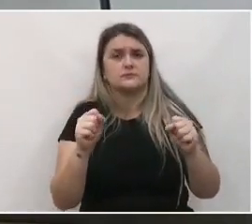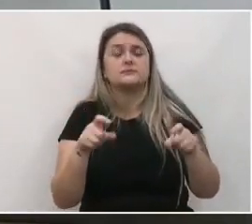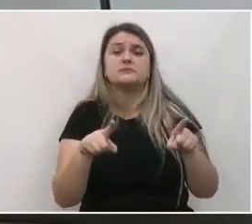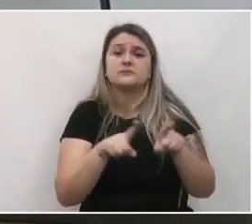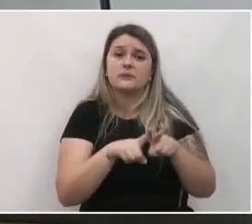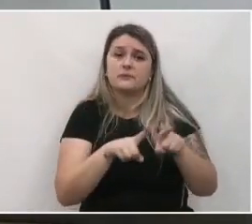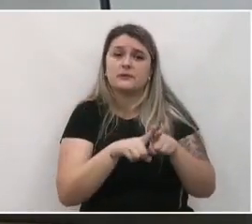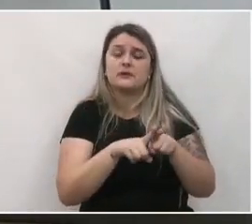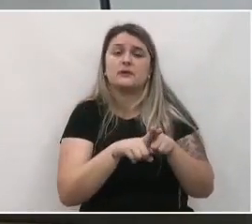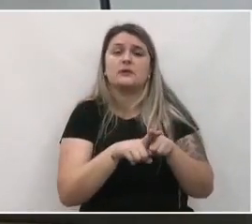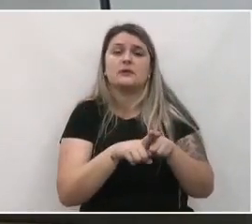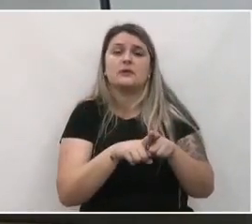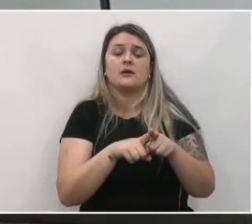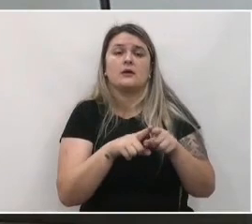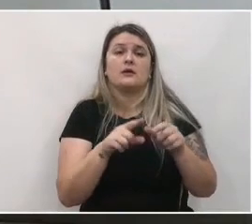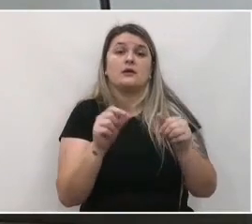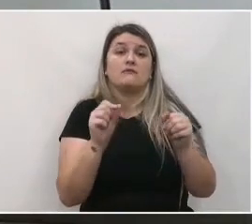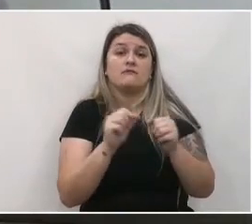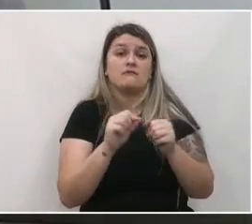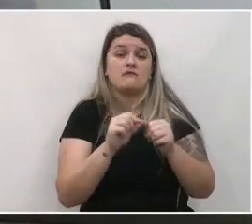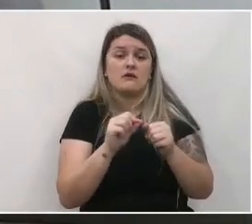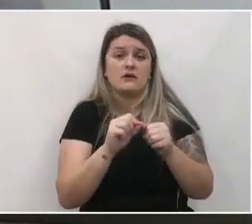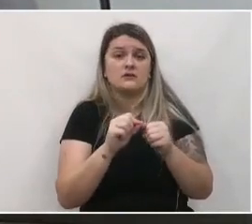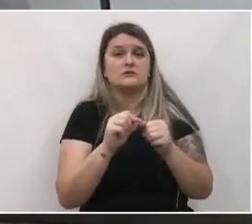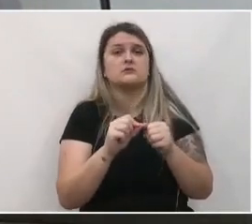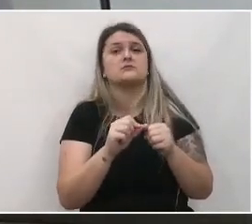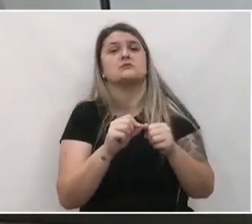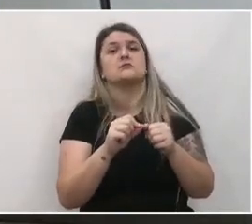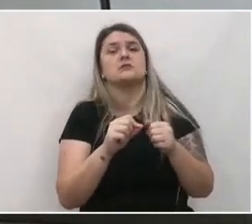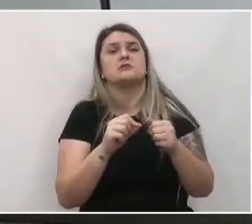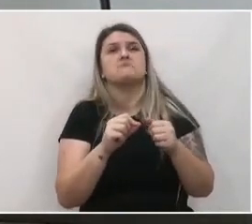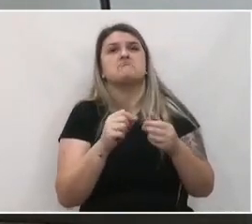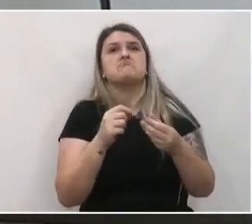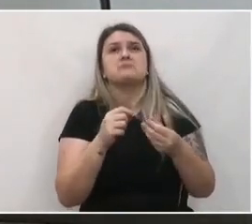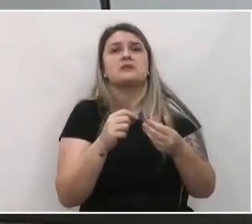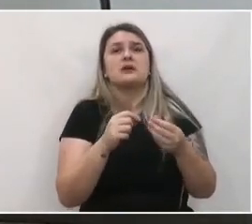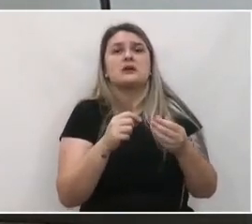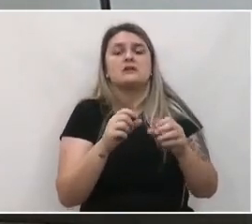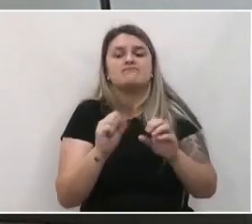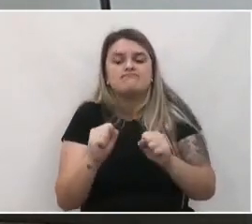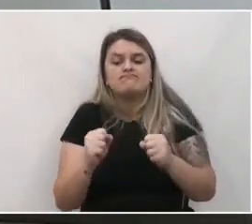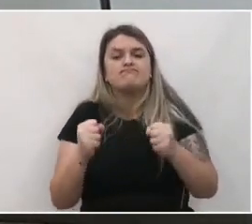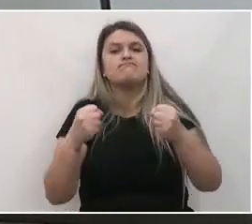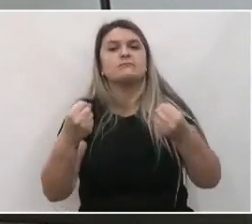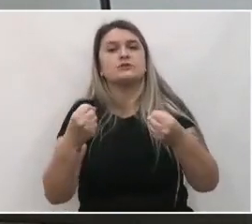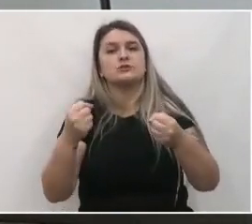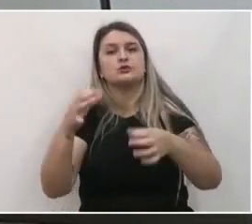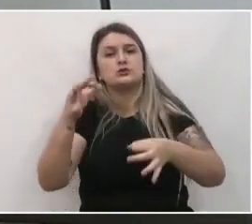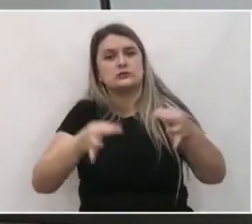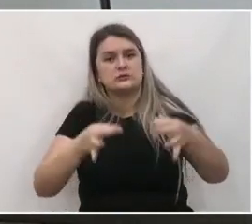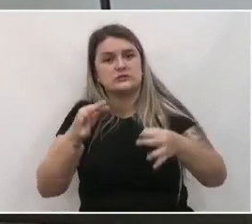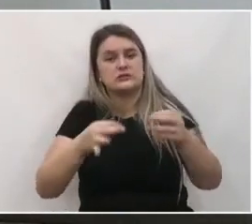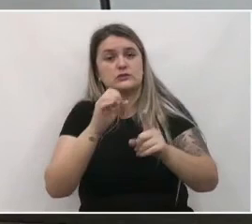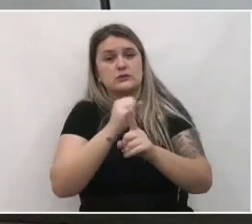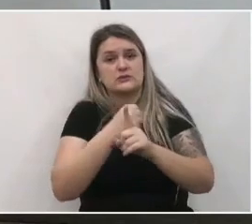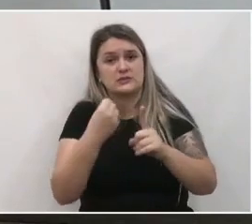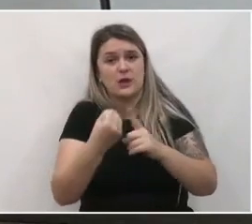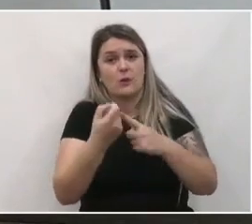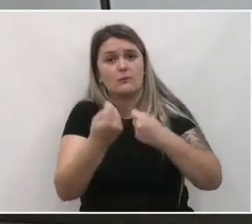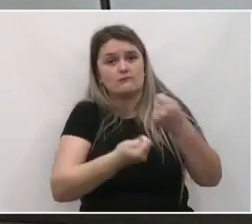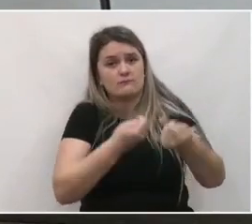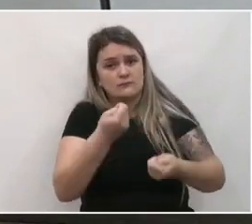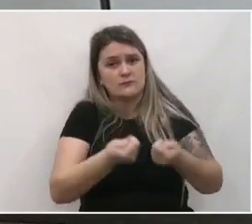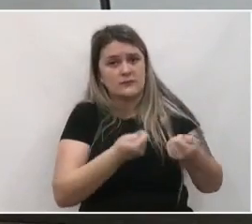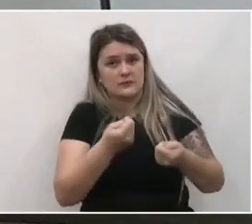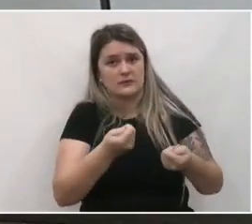Plano Diretor opera instrumentos que podem fortalecer a justiça social e a economia da cidade.